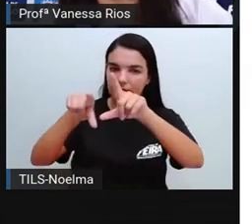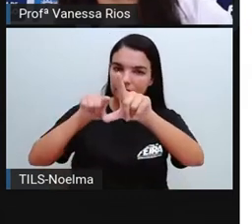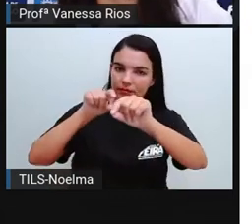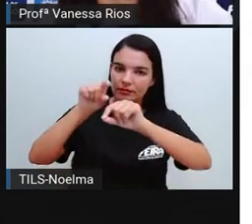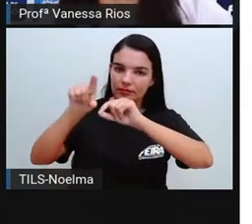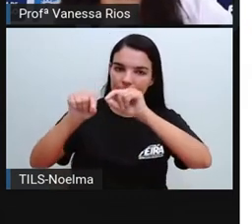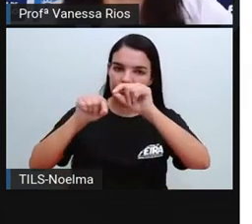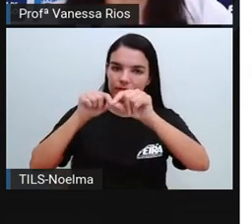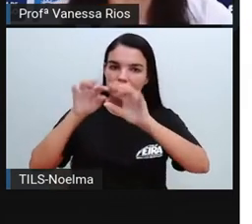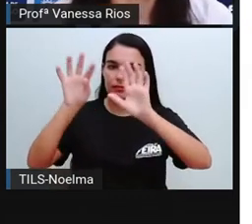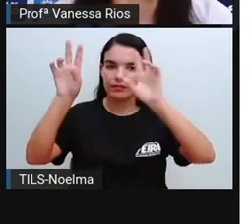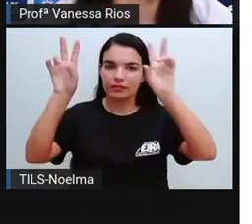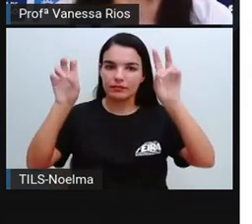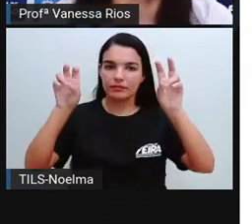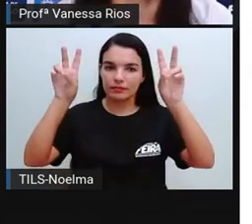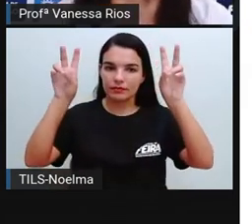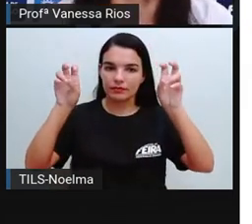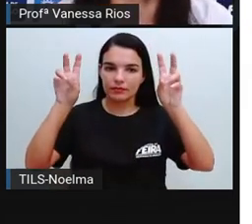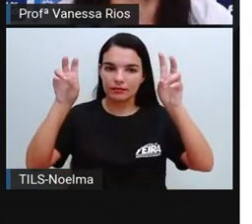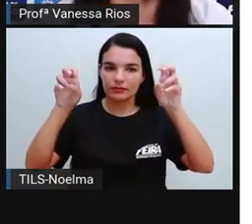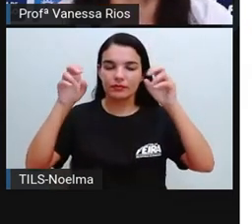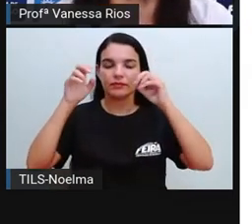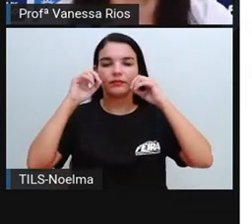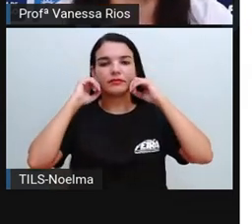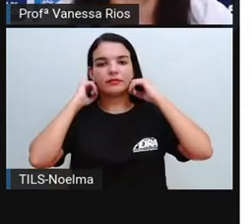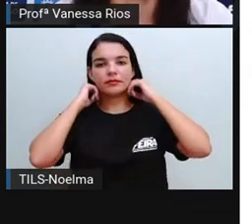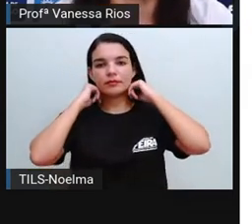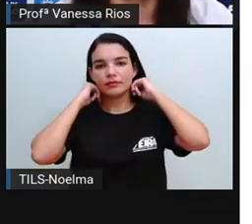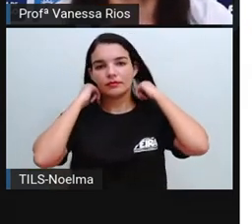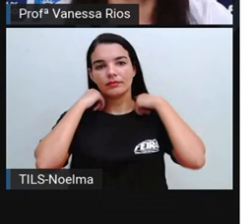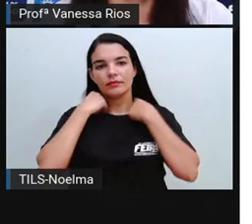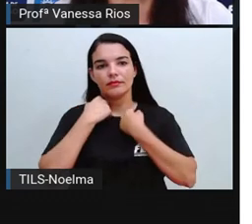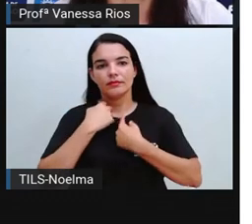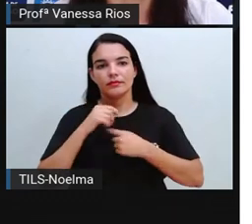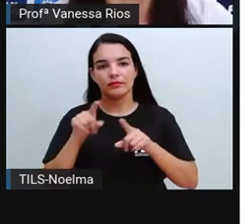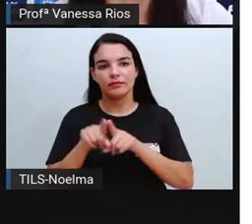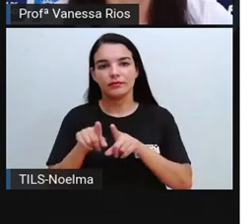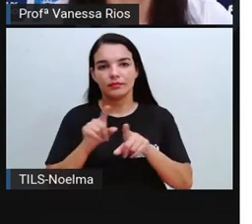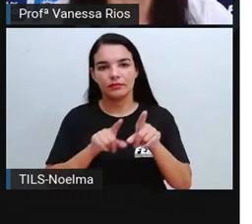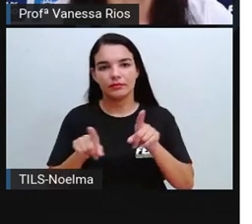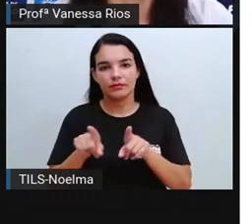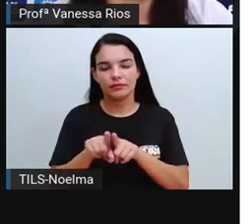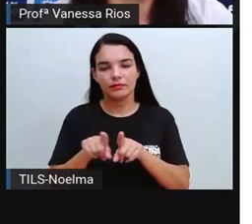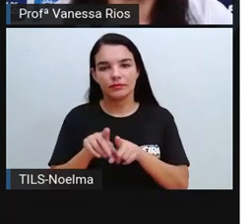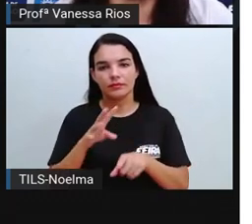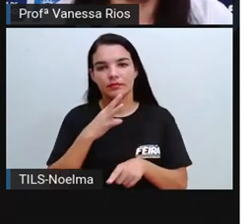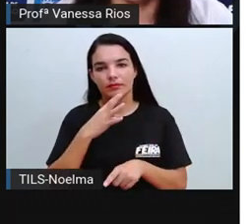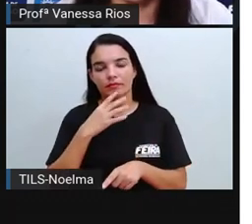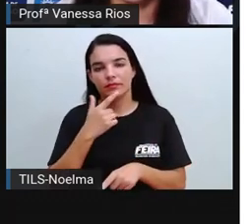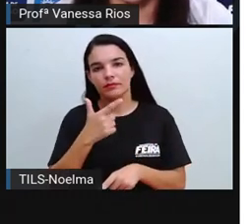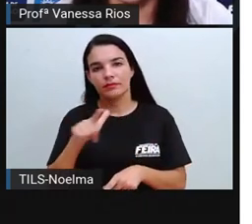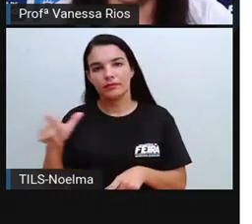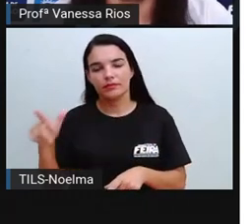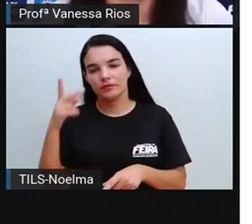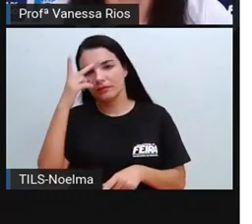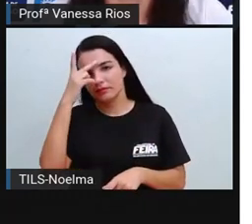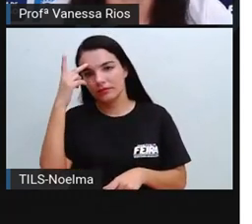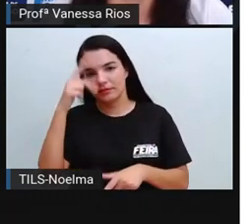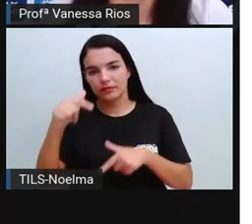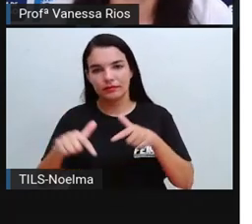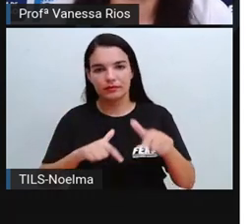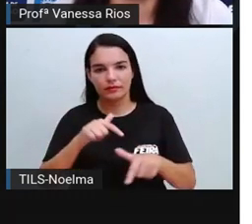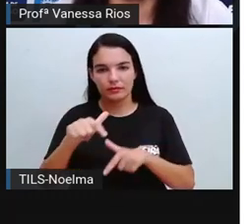texto utilizado para dar consistência a um outro trabalho ou mesmo para conhecer melhor o trabalho de outra pessoa ou